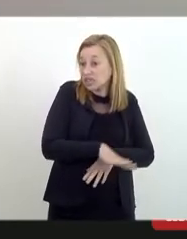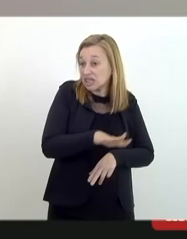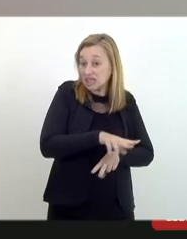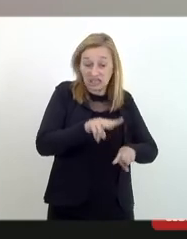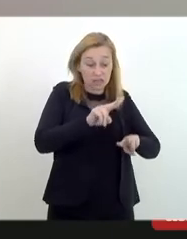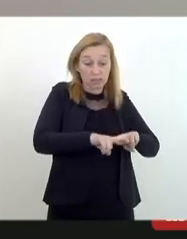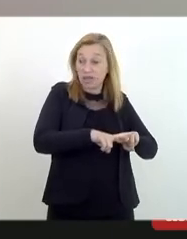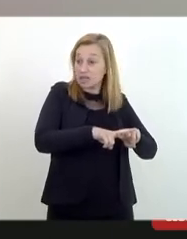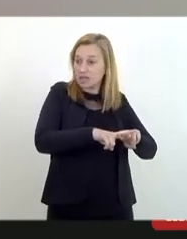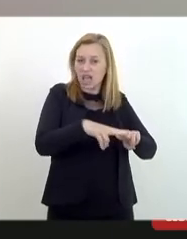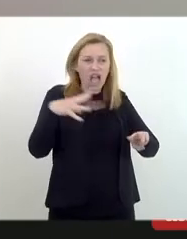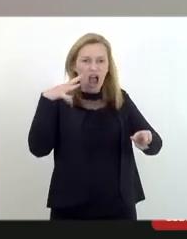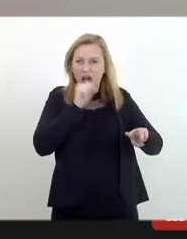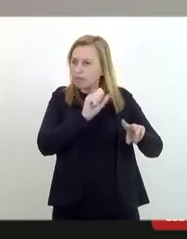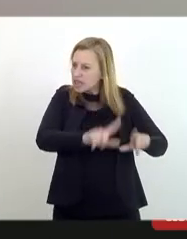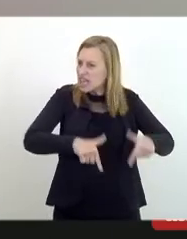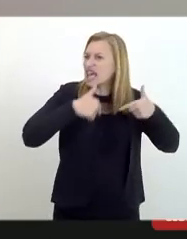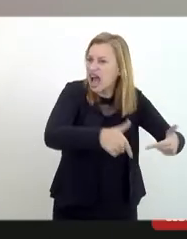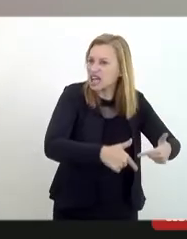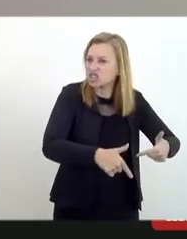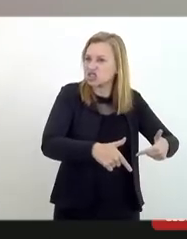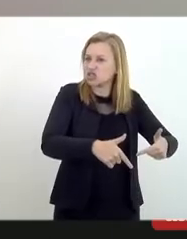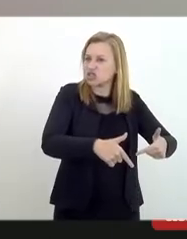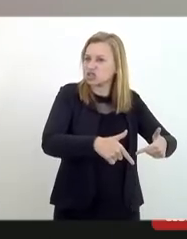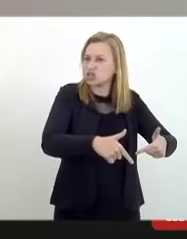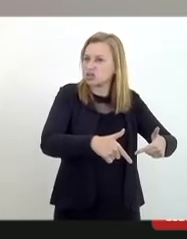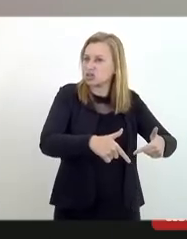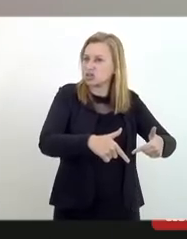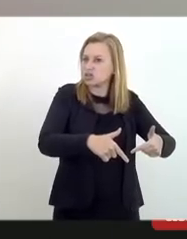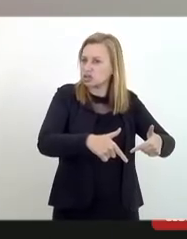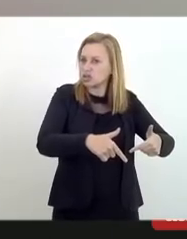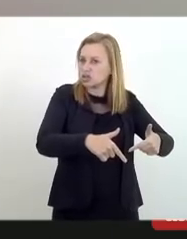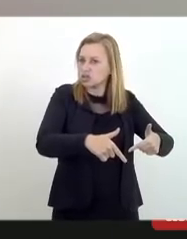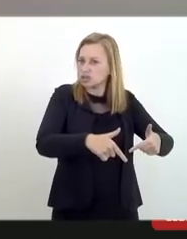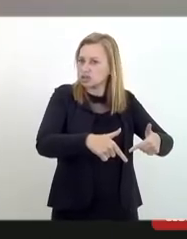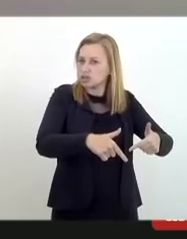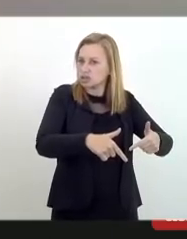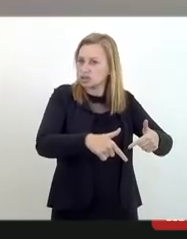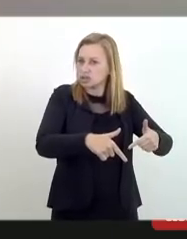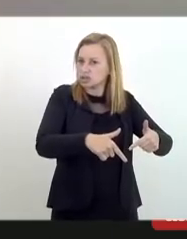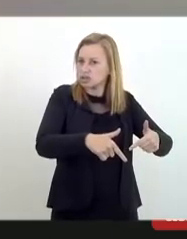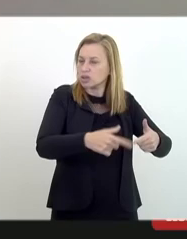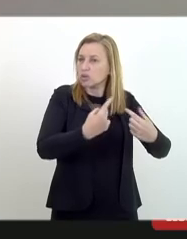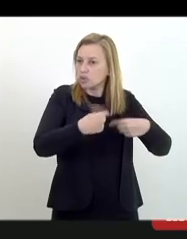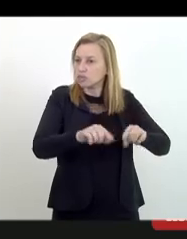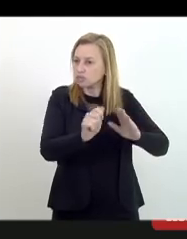eles imediatamente vão e invadem esses terreiros isso está relatado